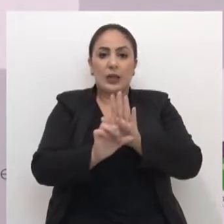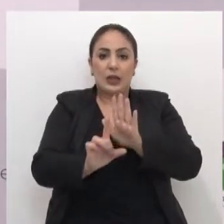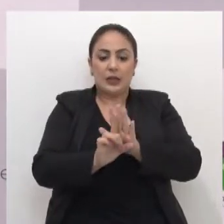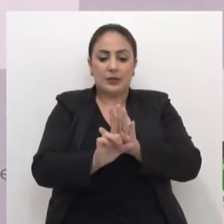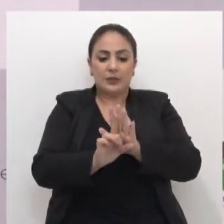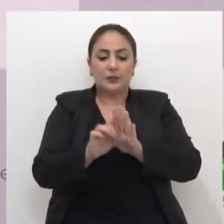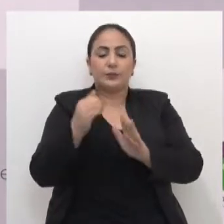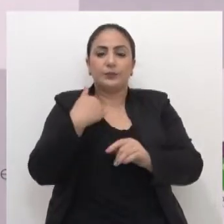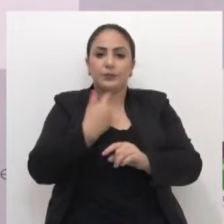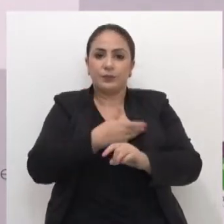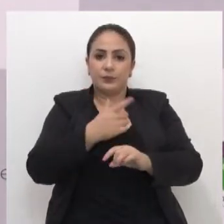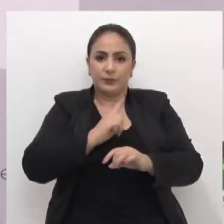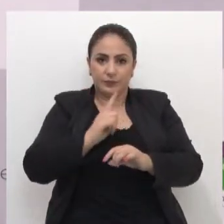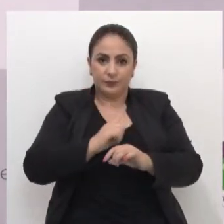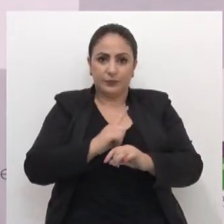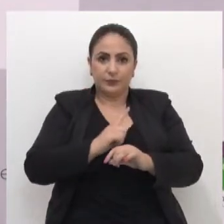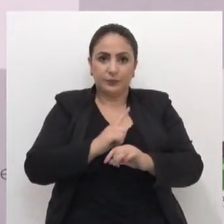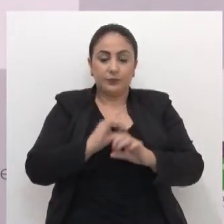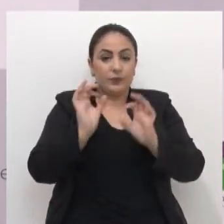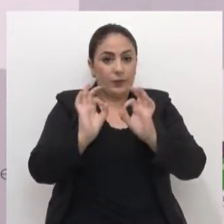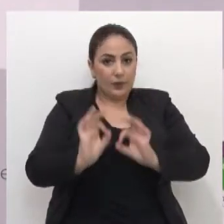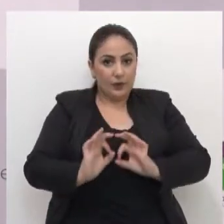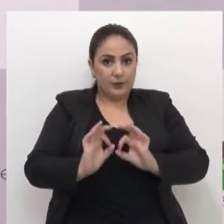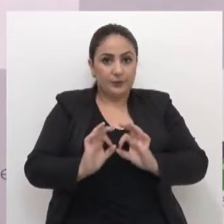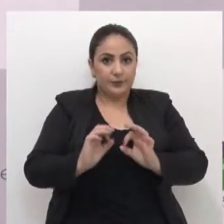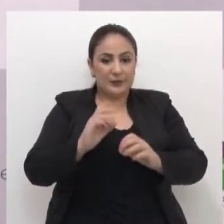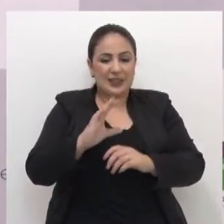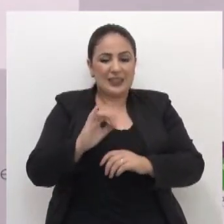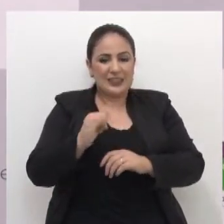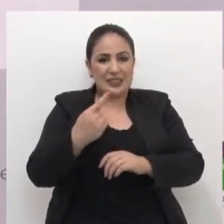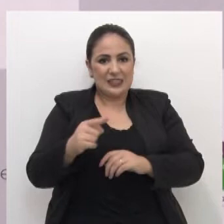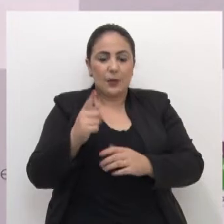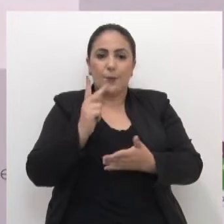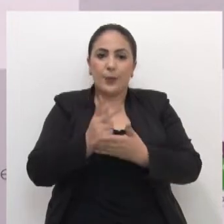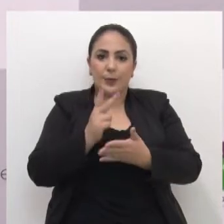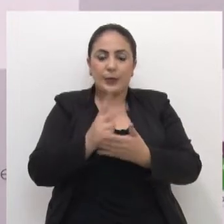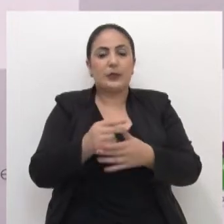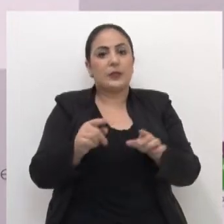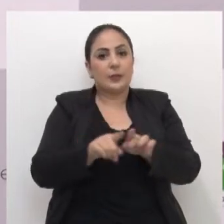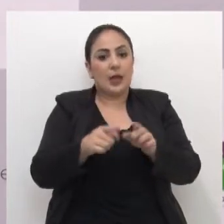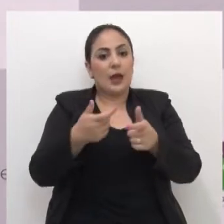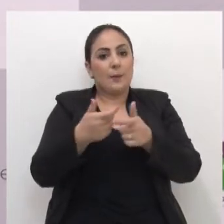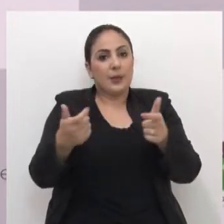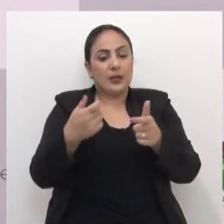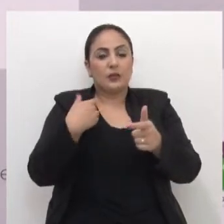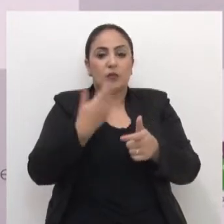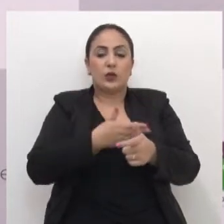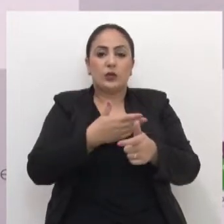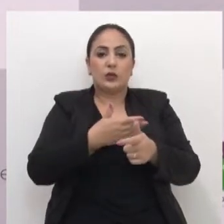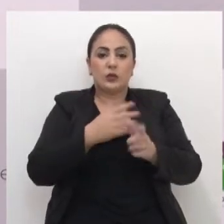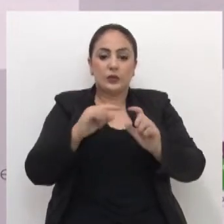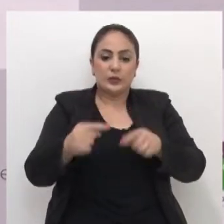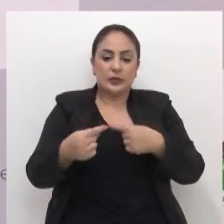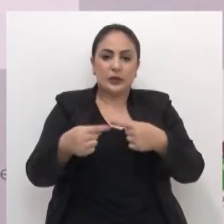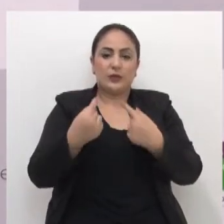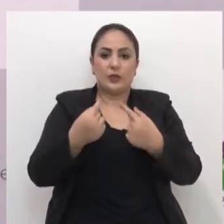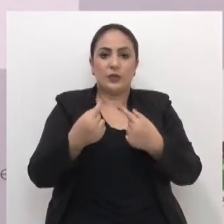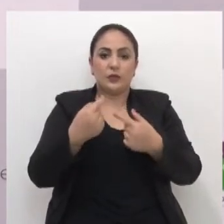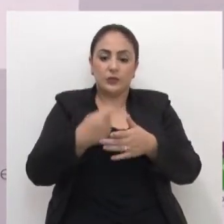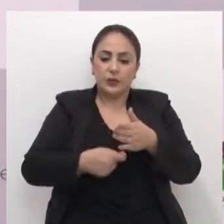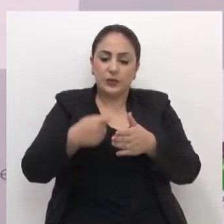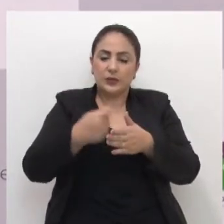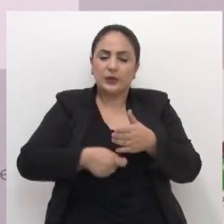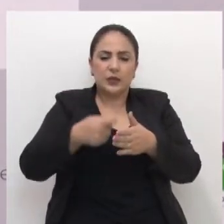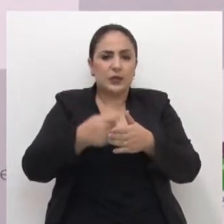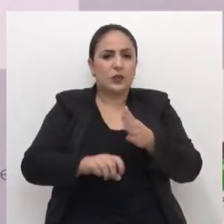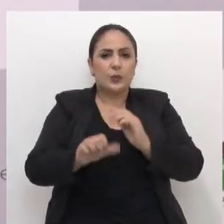teremos um programa de castração permanente. Ampliar é o nosso desafio. É isso que a gente vem tentando